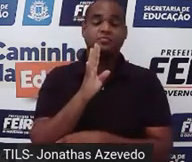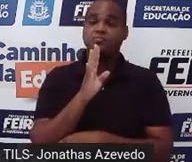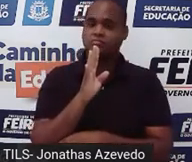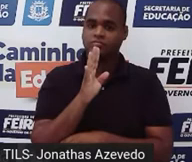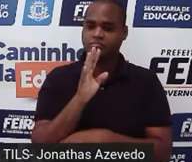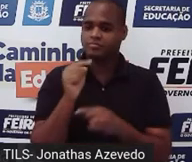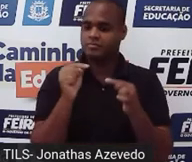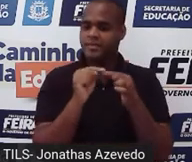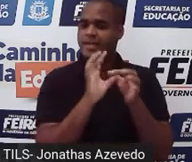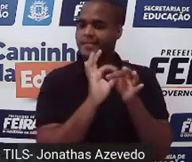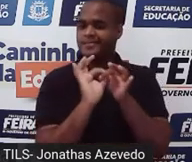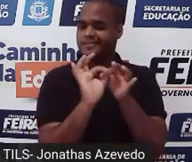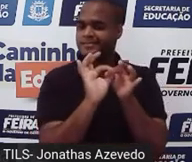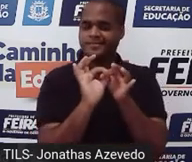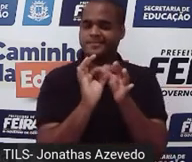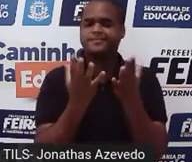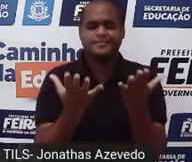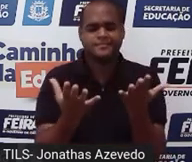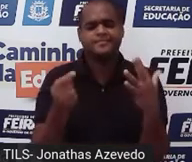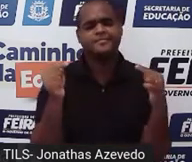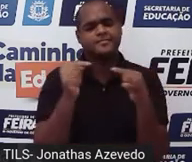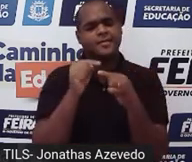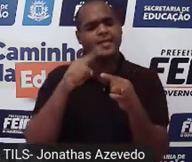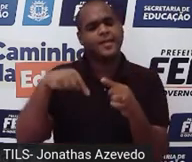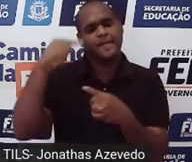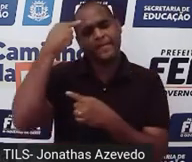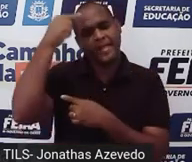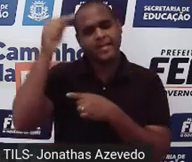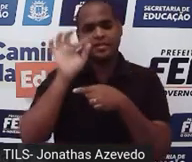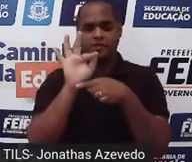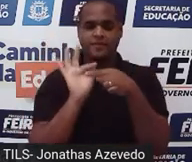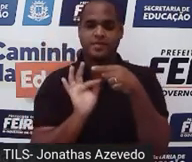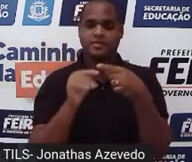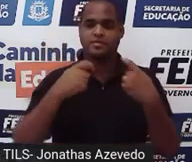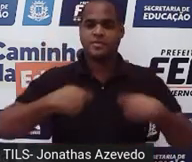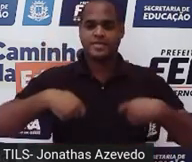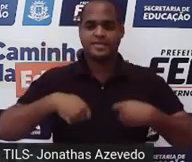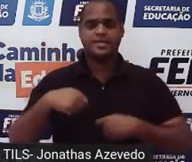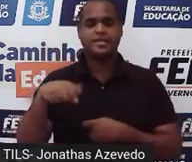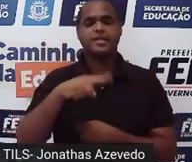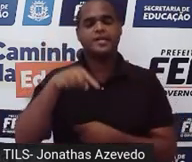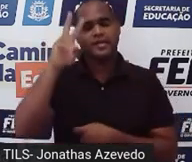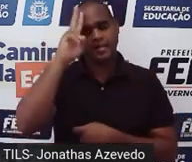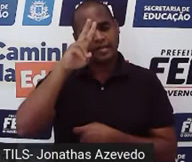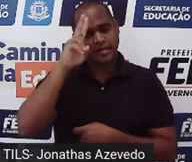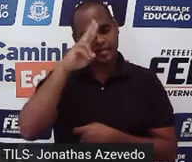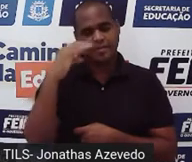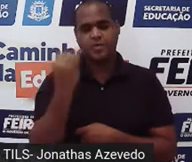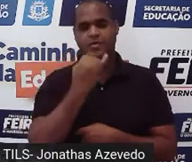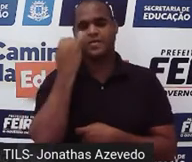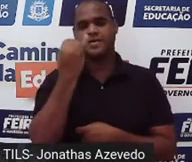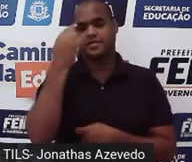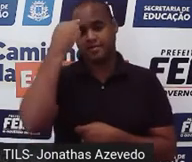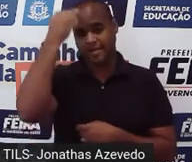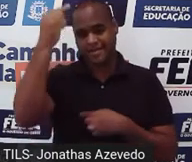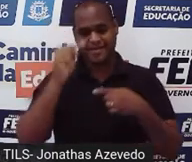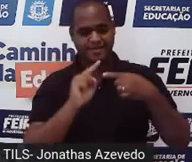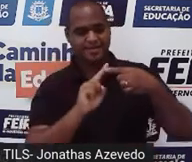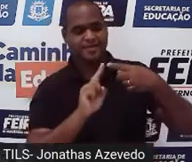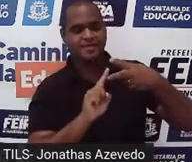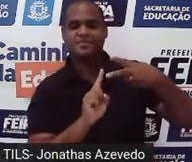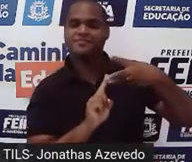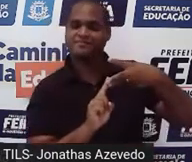relacionado. Então, basicamente, pensou em fração, precisa lembrar dessas três ideias. Certo?